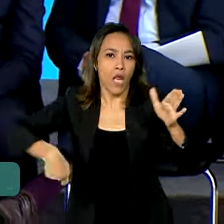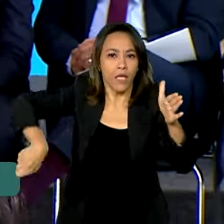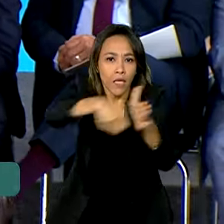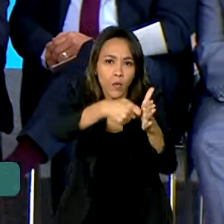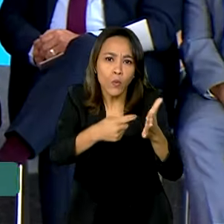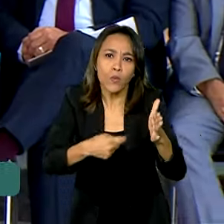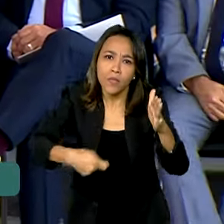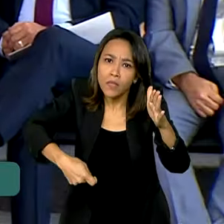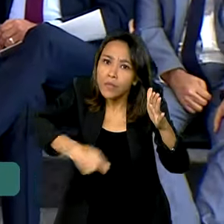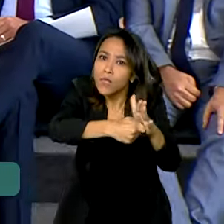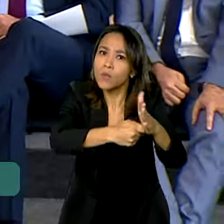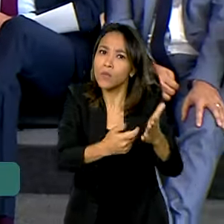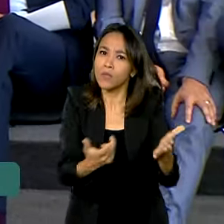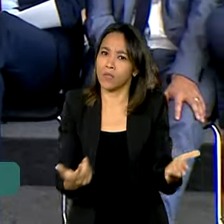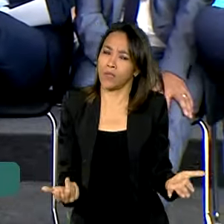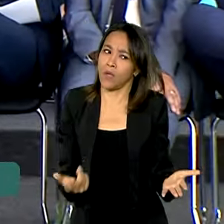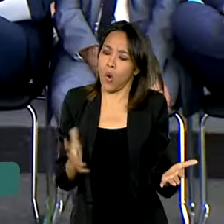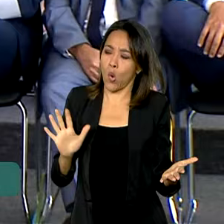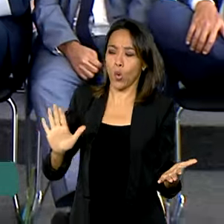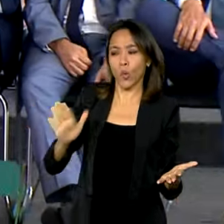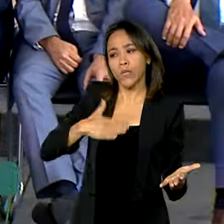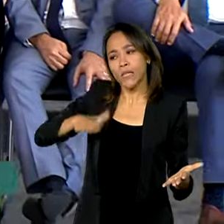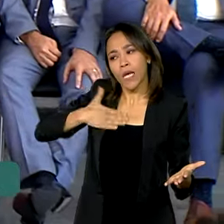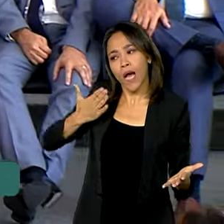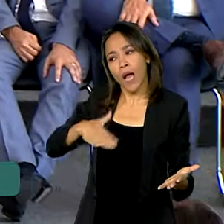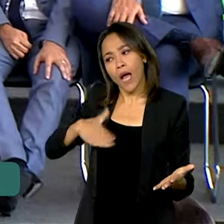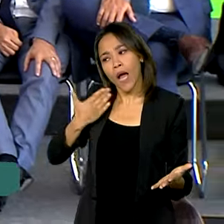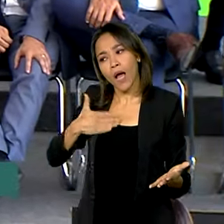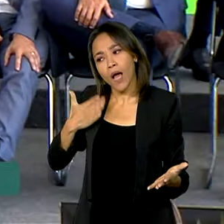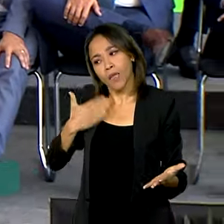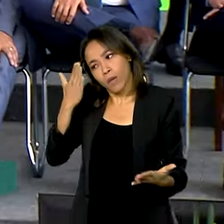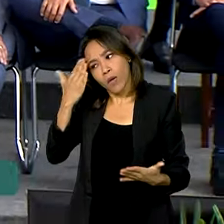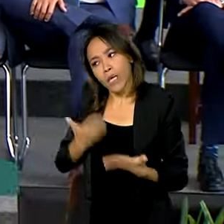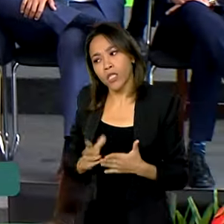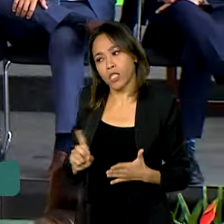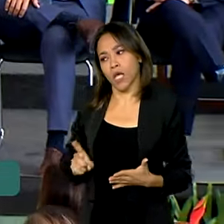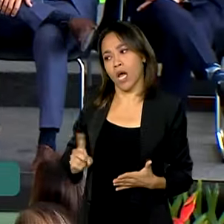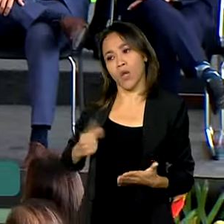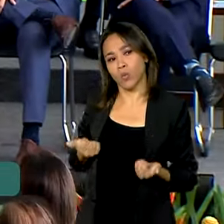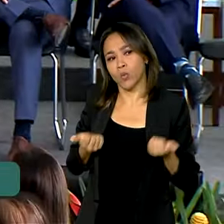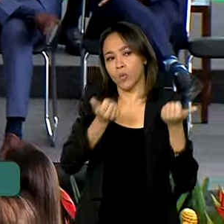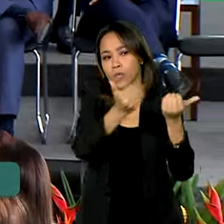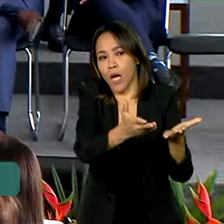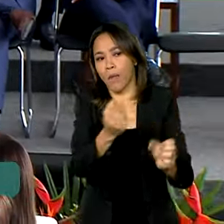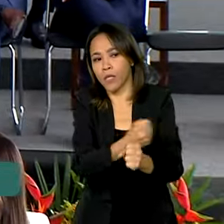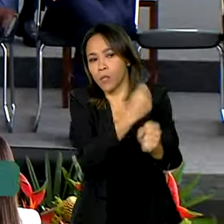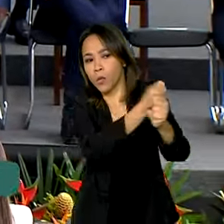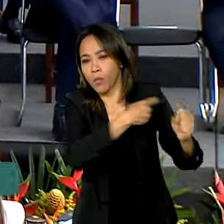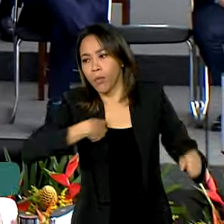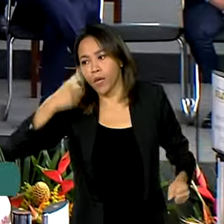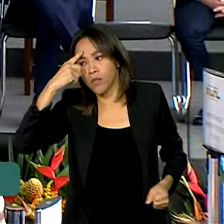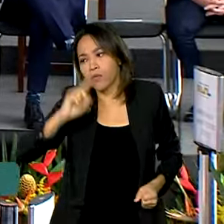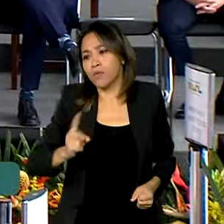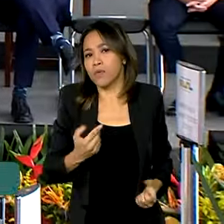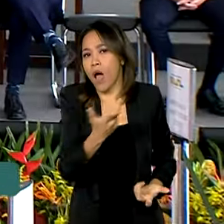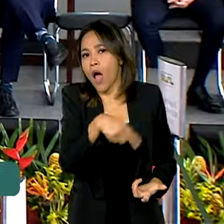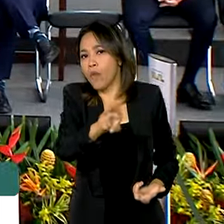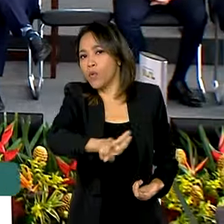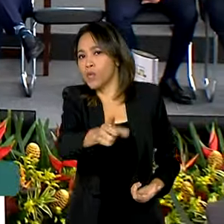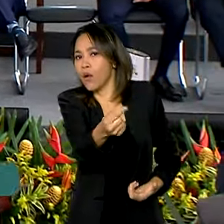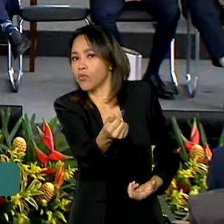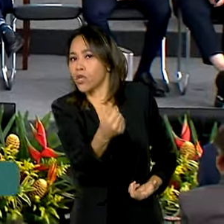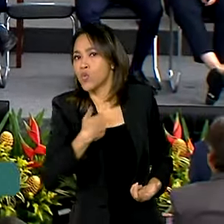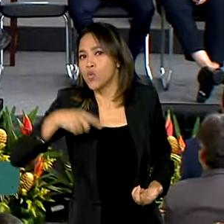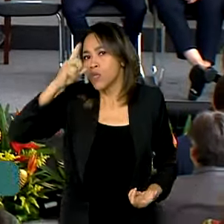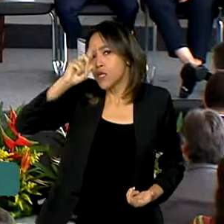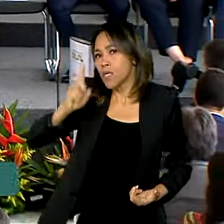já é própria para você não acreditar no povo. Não dê para ele fazer porque ele não sabe lidar com dinheiro. Quem sabe